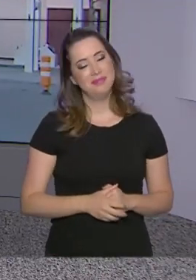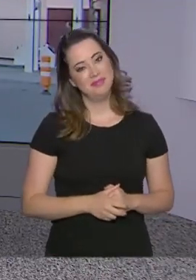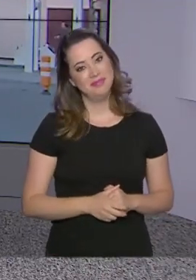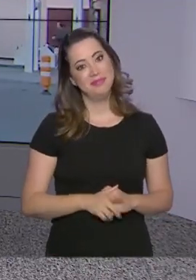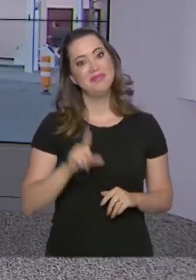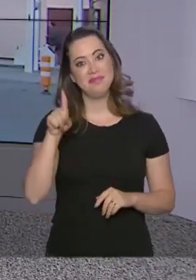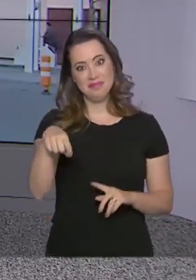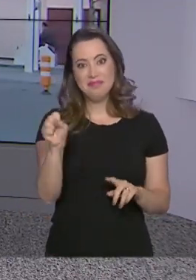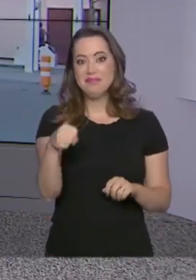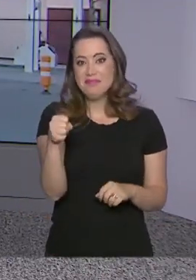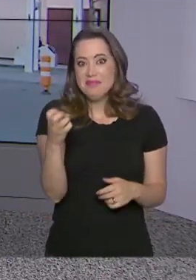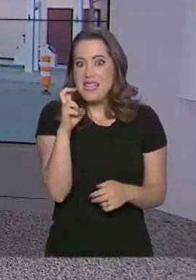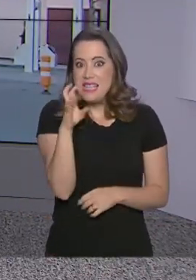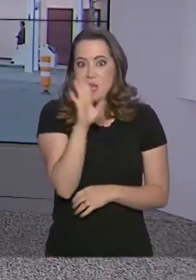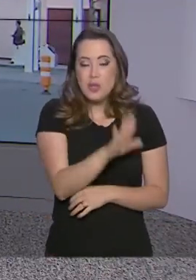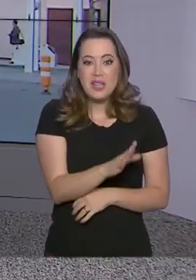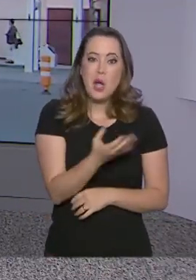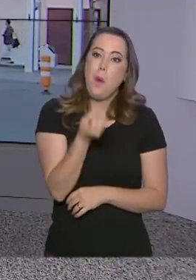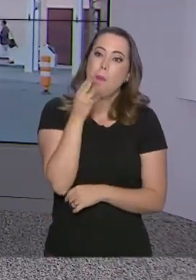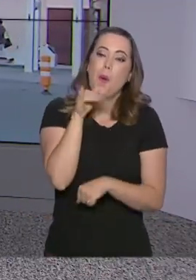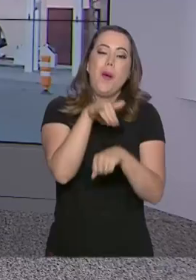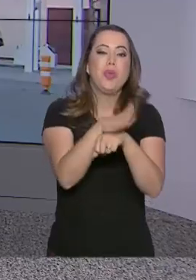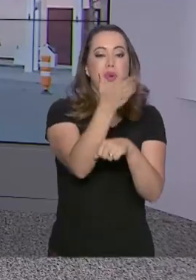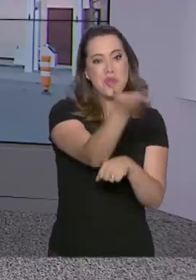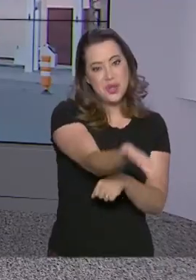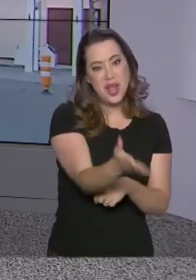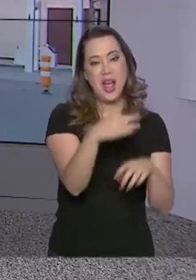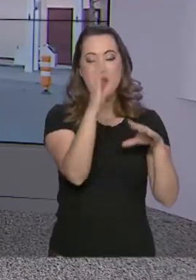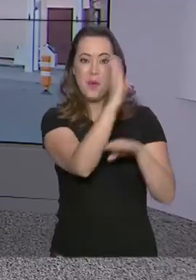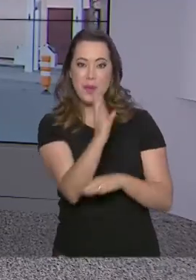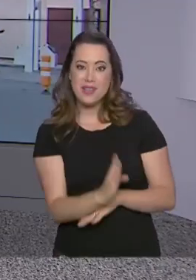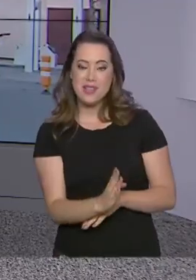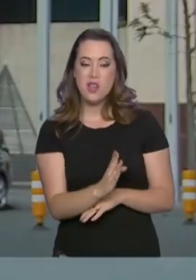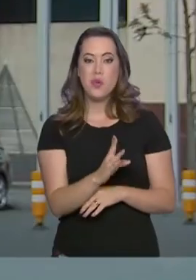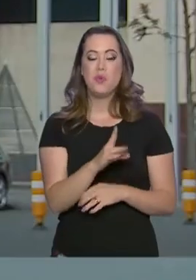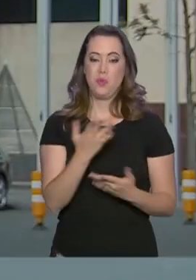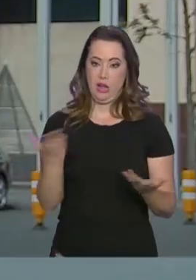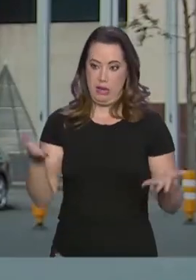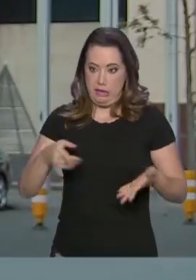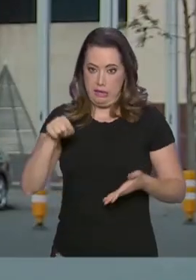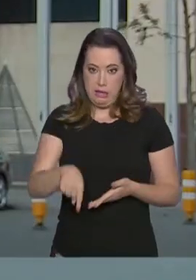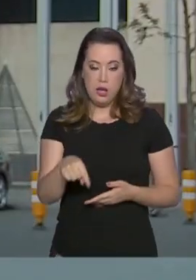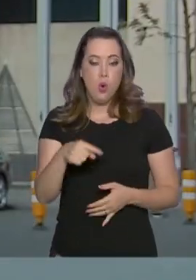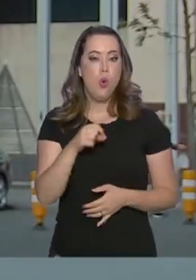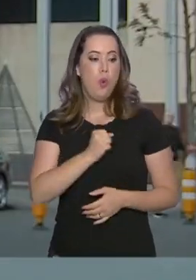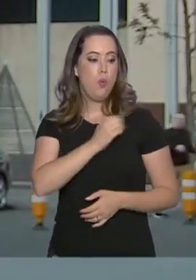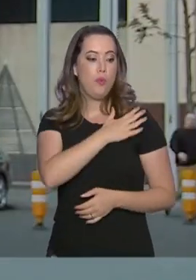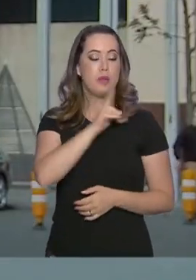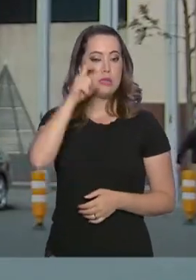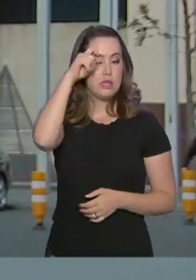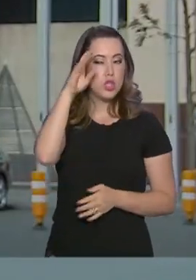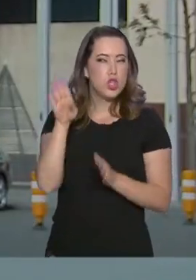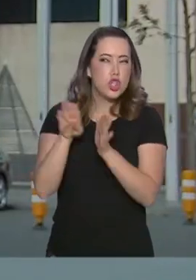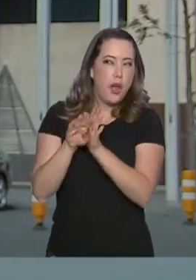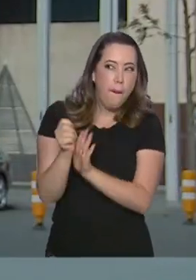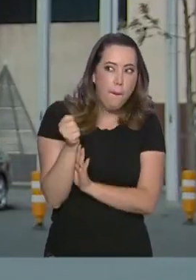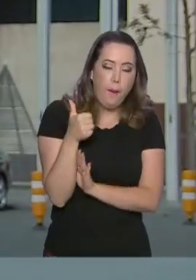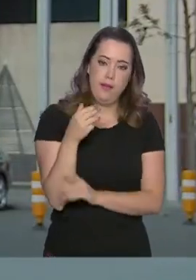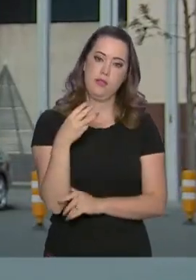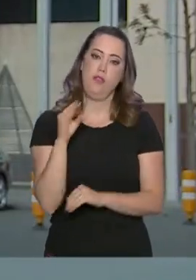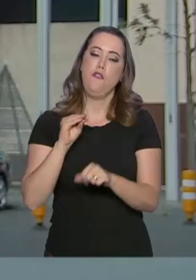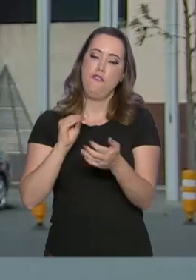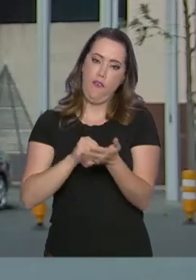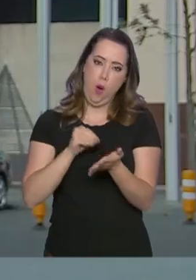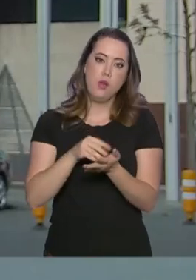É isso mesmo, Roberto. Então, boa noite para vocês aí no Brasil. O vice-presidente Hamilton Mourão chega aqui a Lima daqui a meia hora. Amanhã,